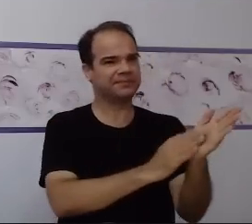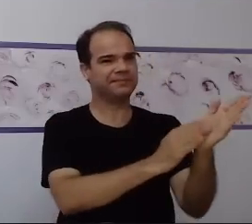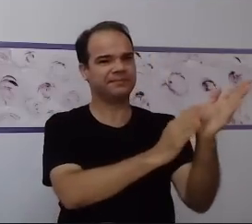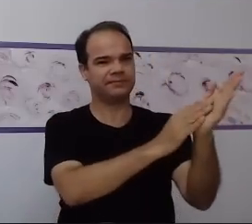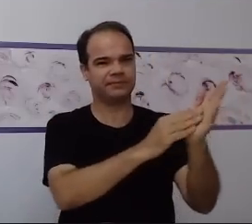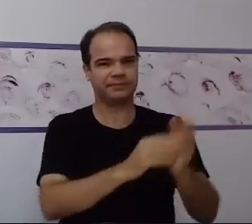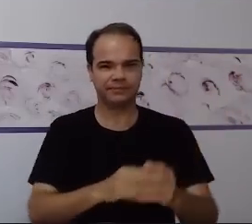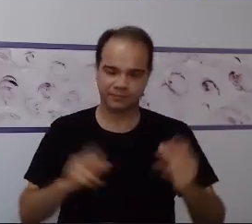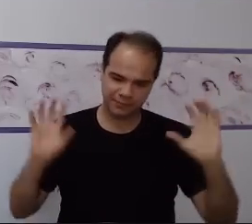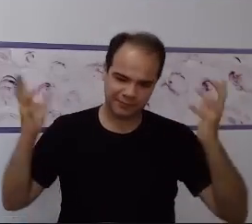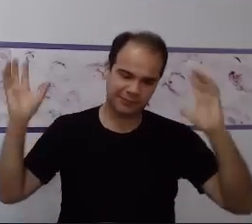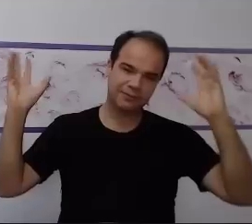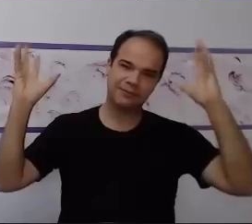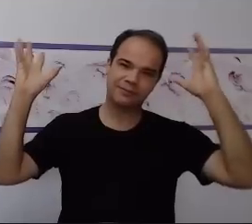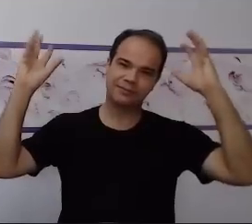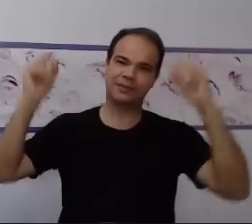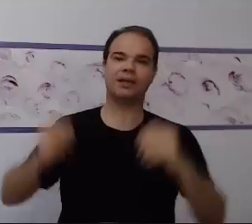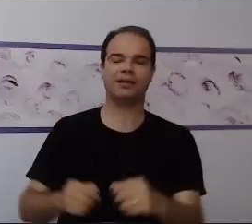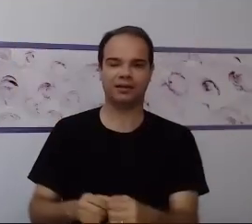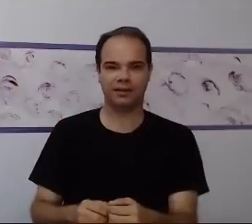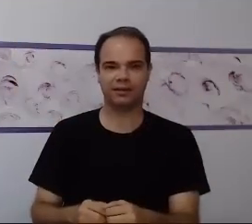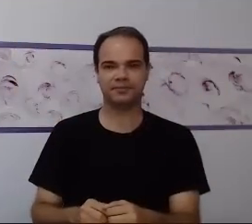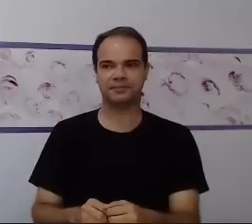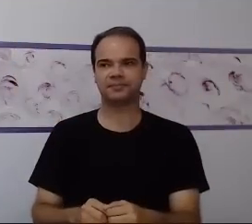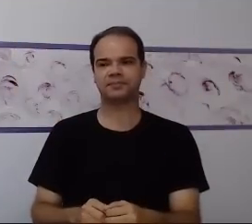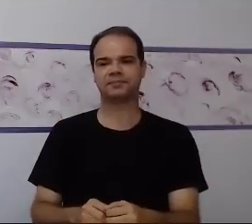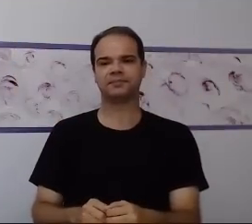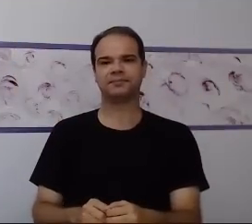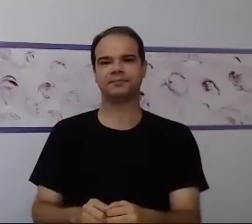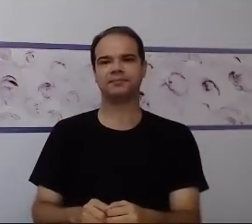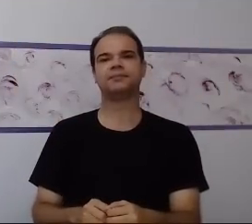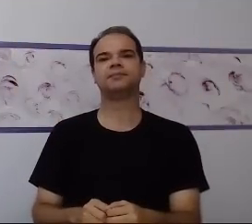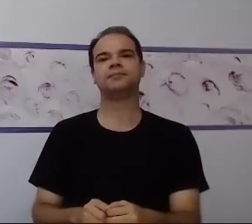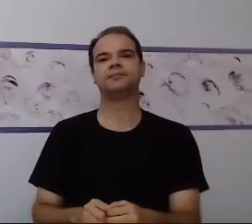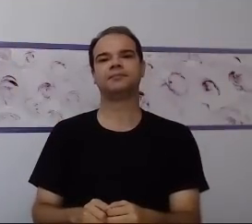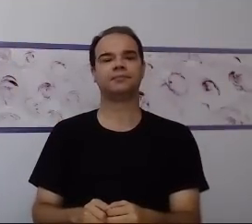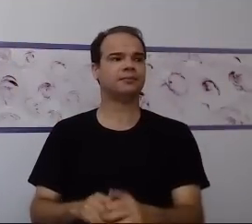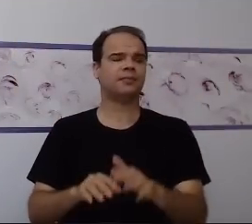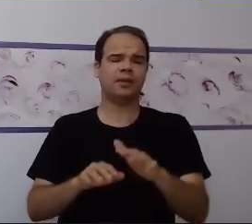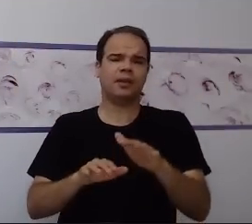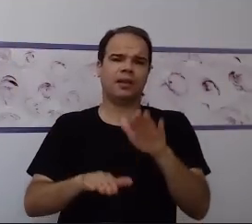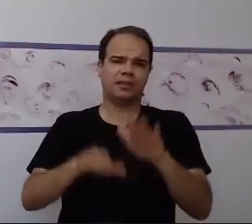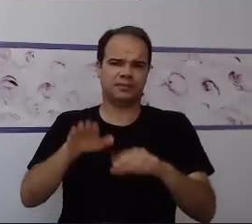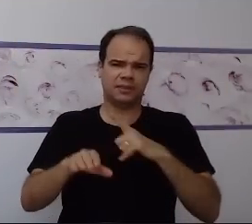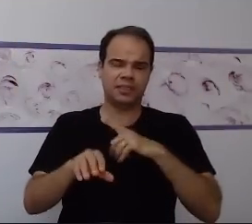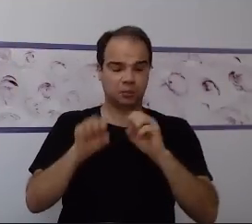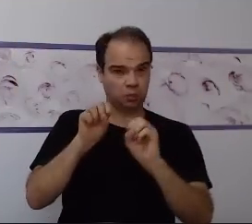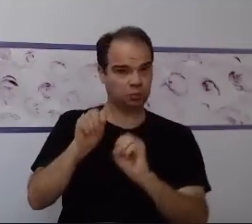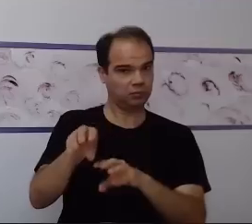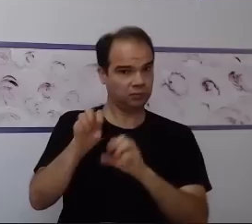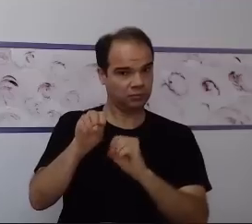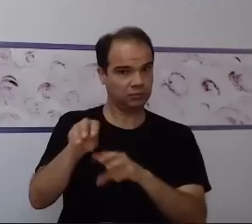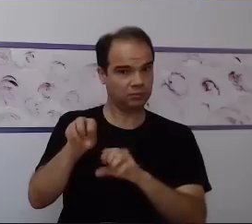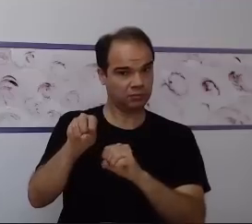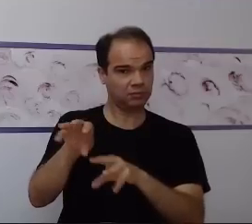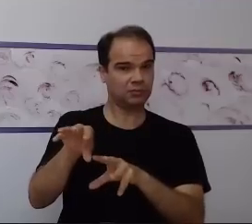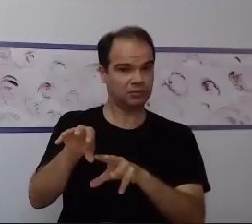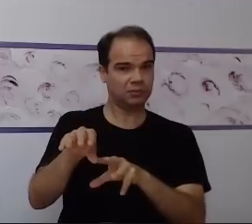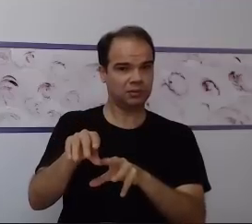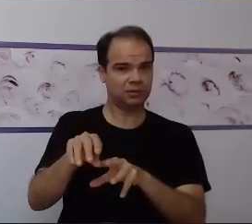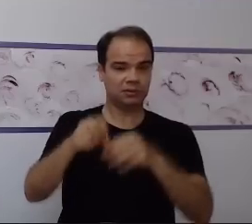sempre. E aí tem algumas linhas de ensino que dizem o seguinte,